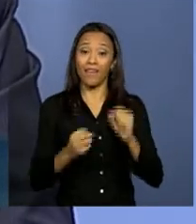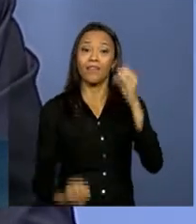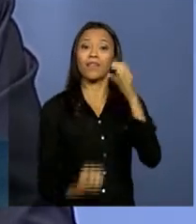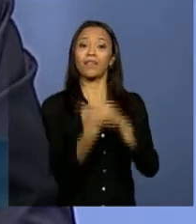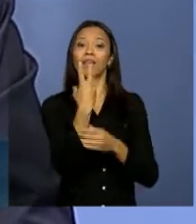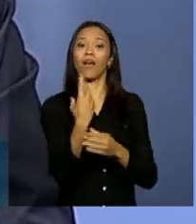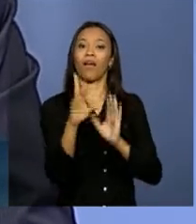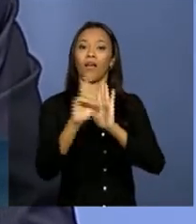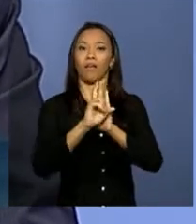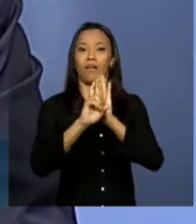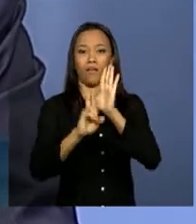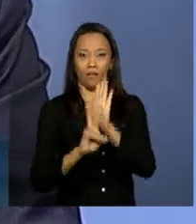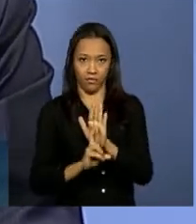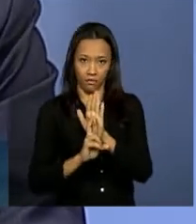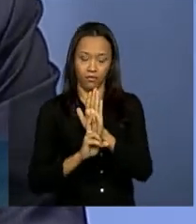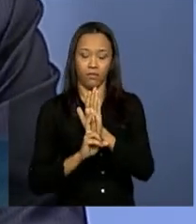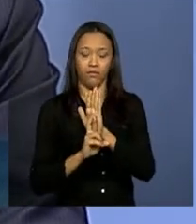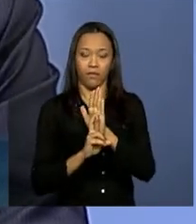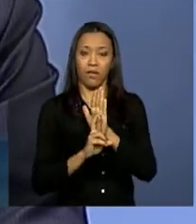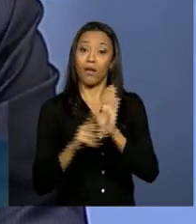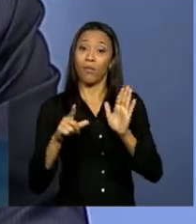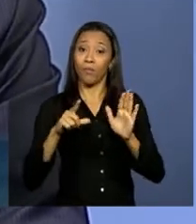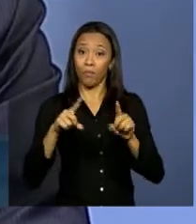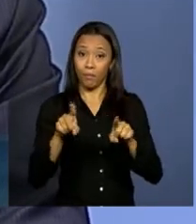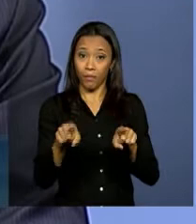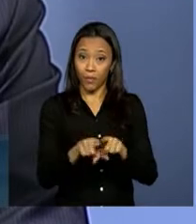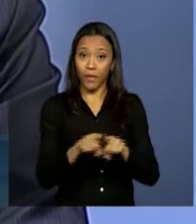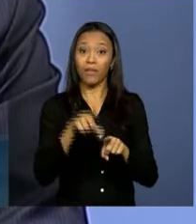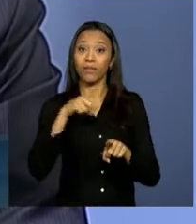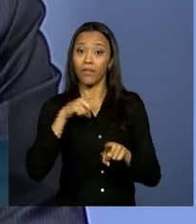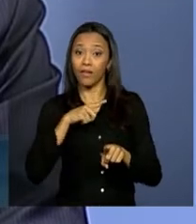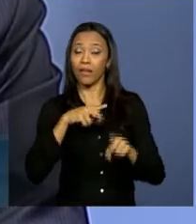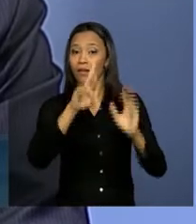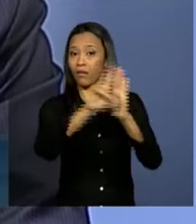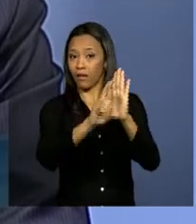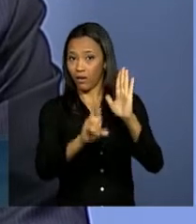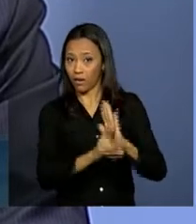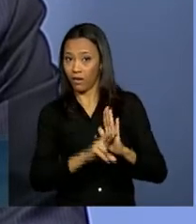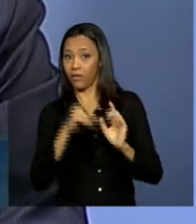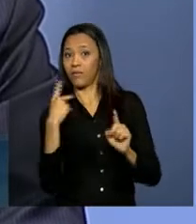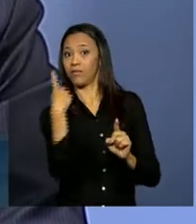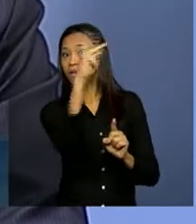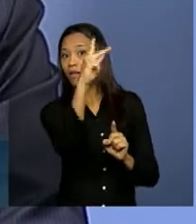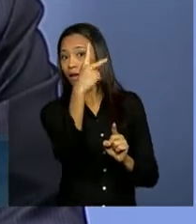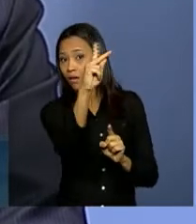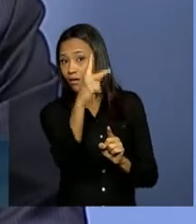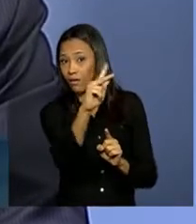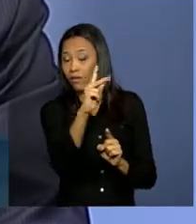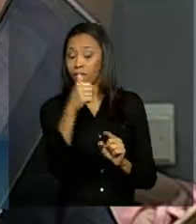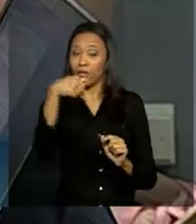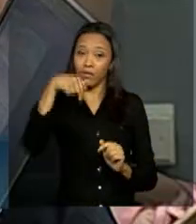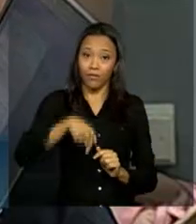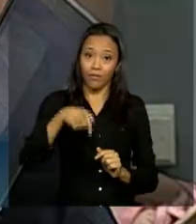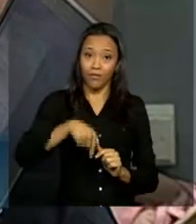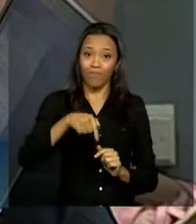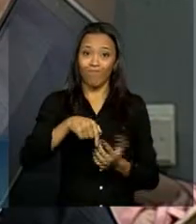porque existem normas e, de resto, que desfavorecem, às vezes,